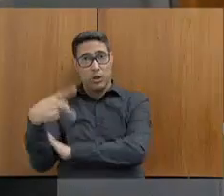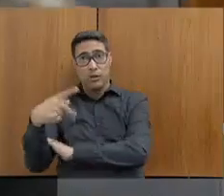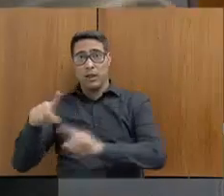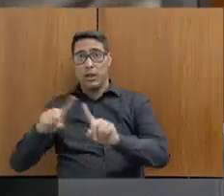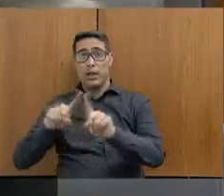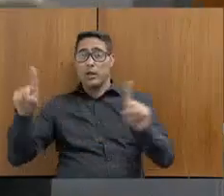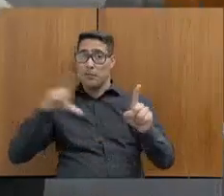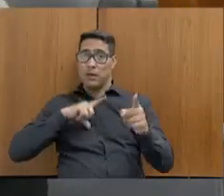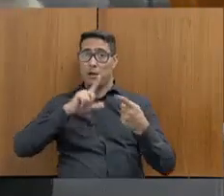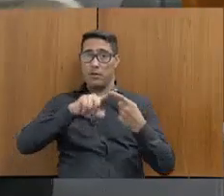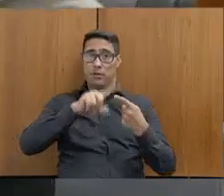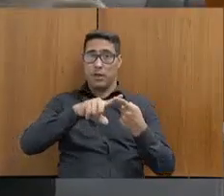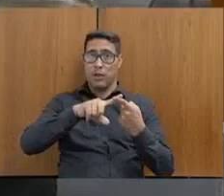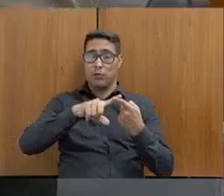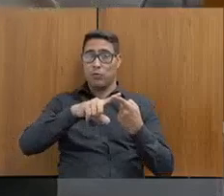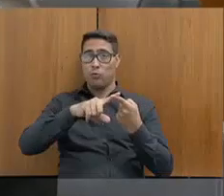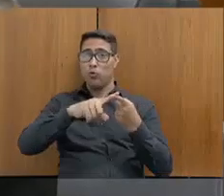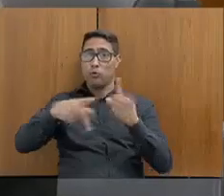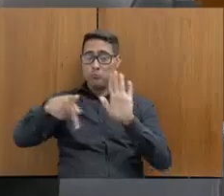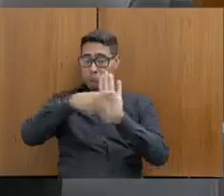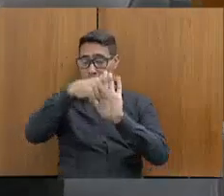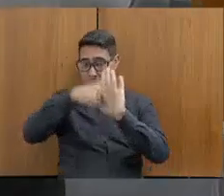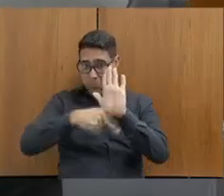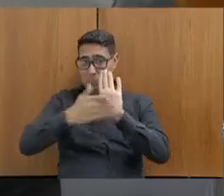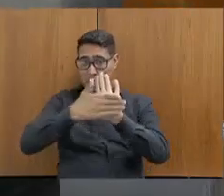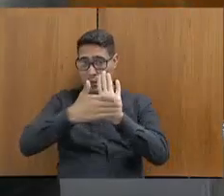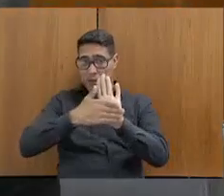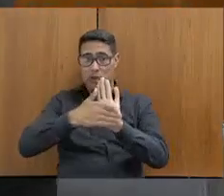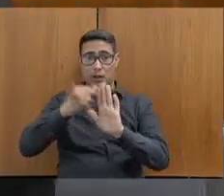da AGE que impede que o policial penal